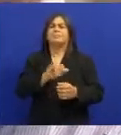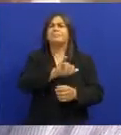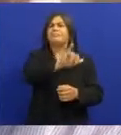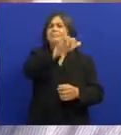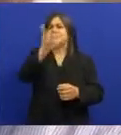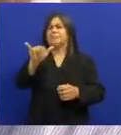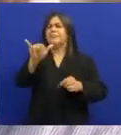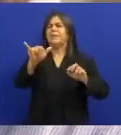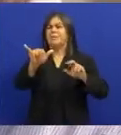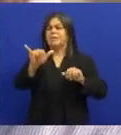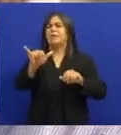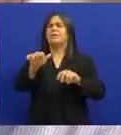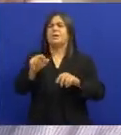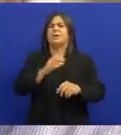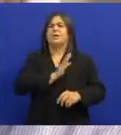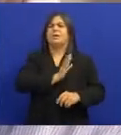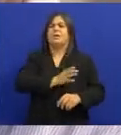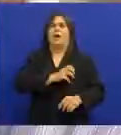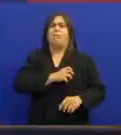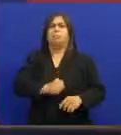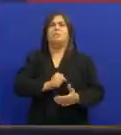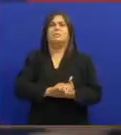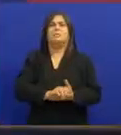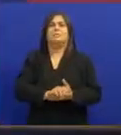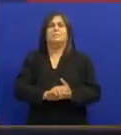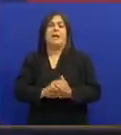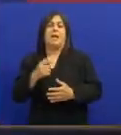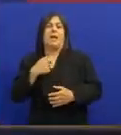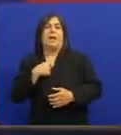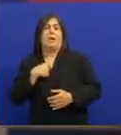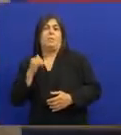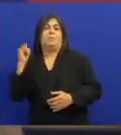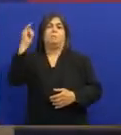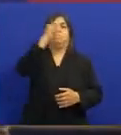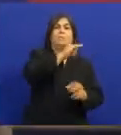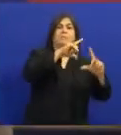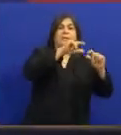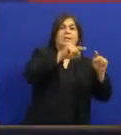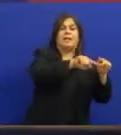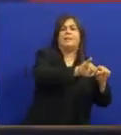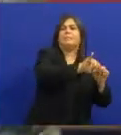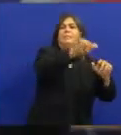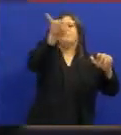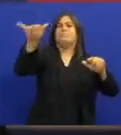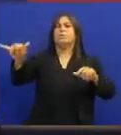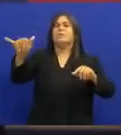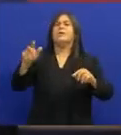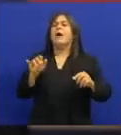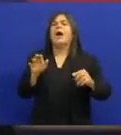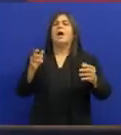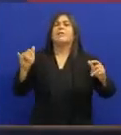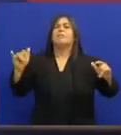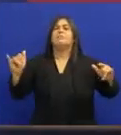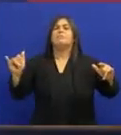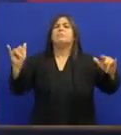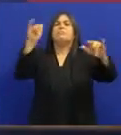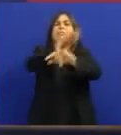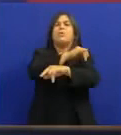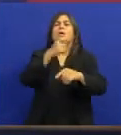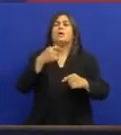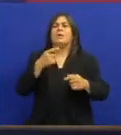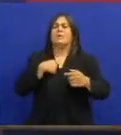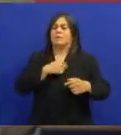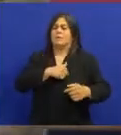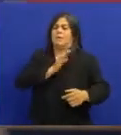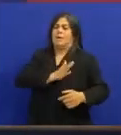Ainda no aeroporto Ele teve um infarto Eu estava chegando em Brasília Ele estava saindo E a gente se cruzou E ficou conversando E